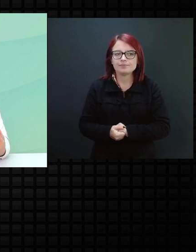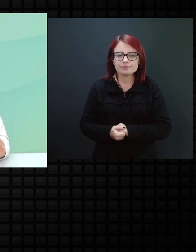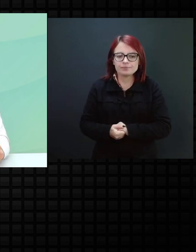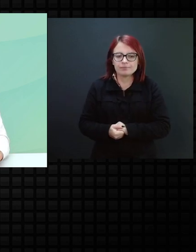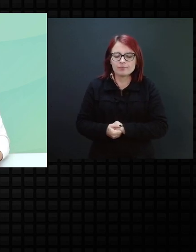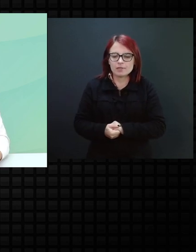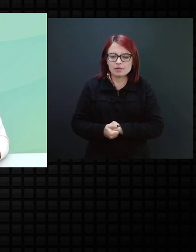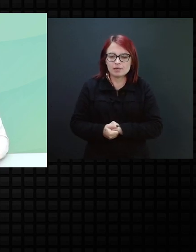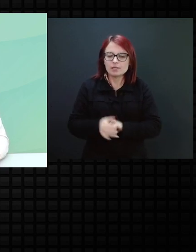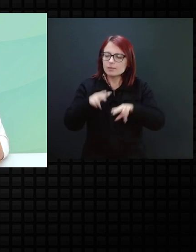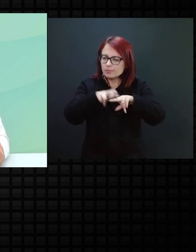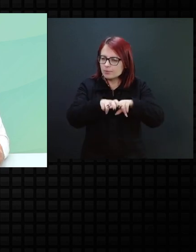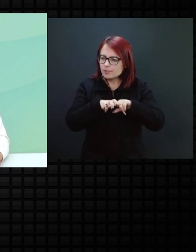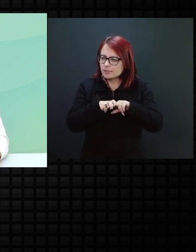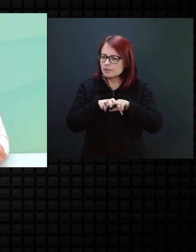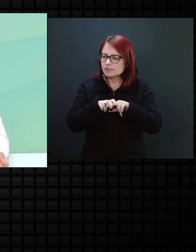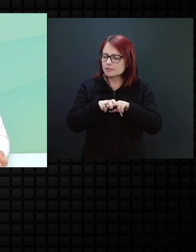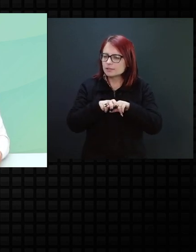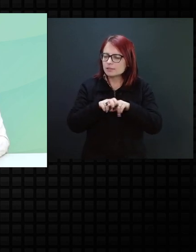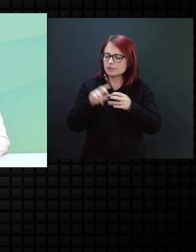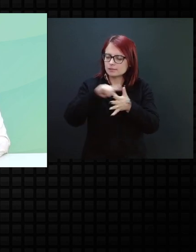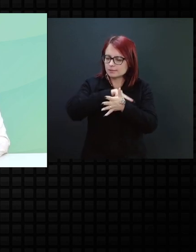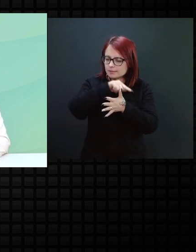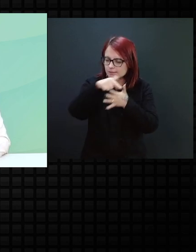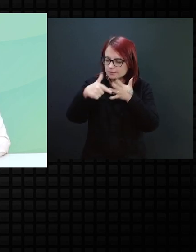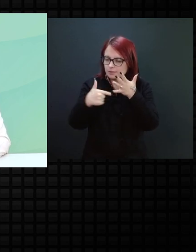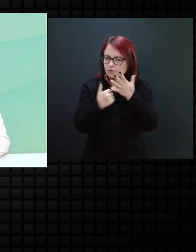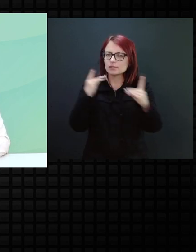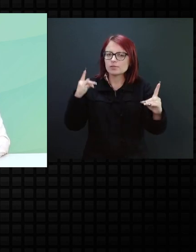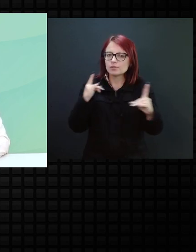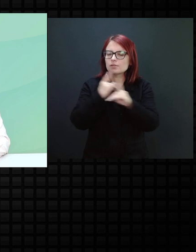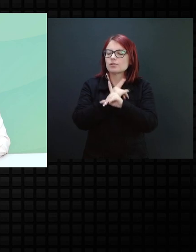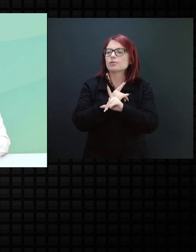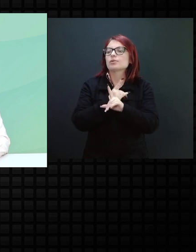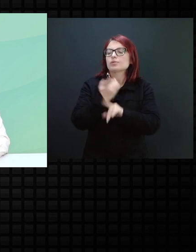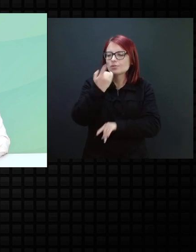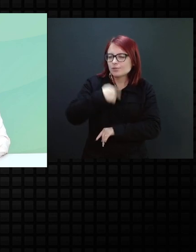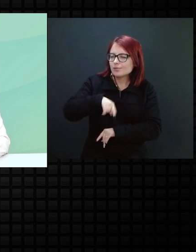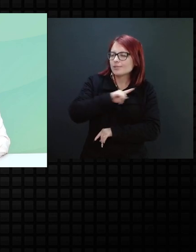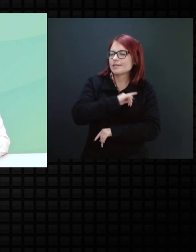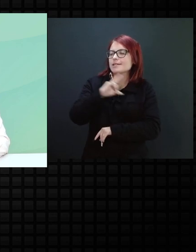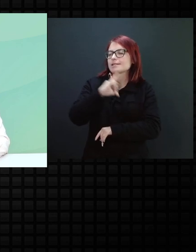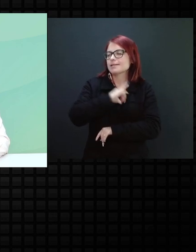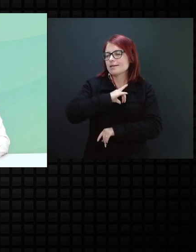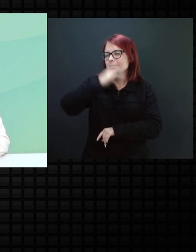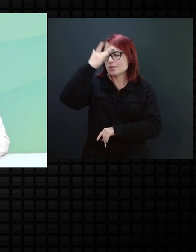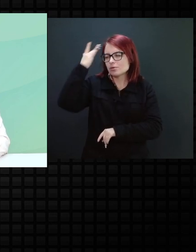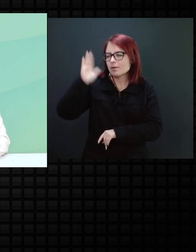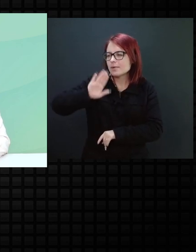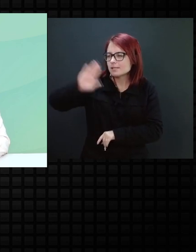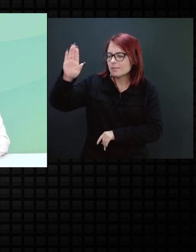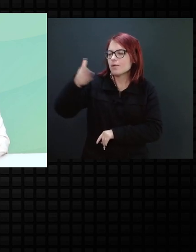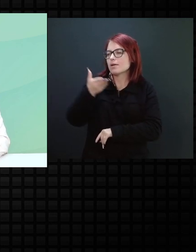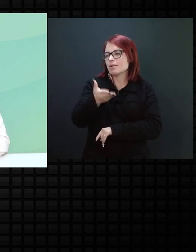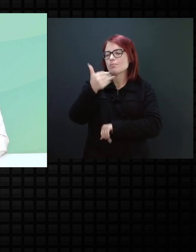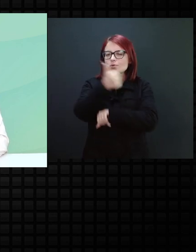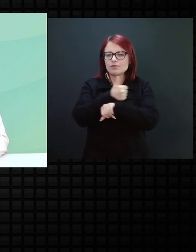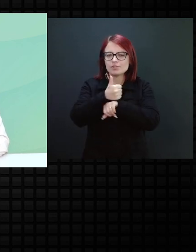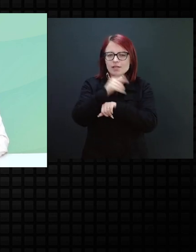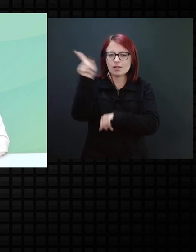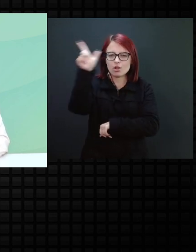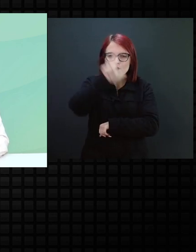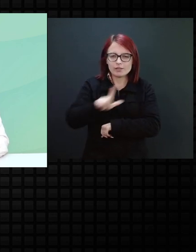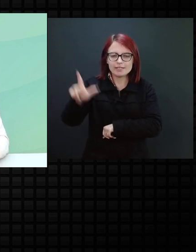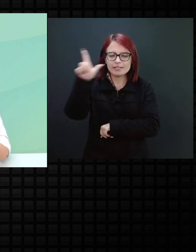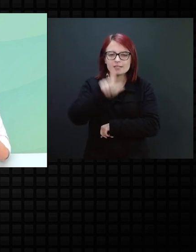por esses cinco ebinários, né, onde a gente teve participação de vários profissionais de Londrina,